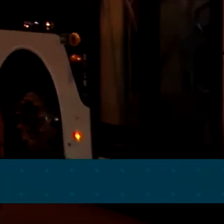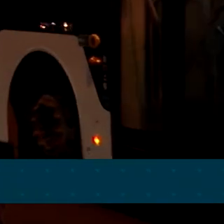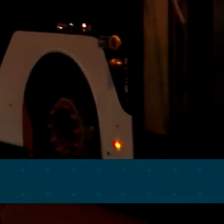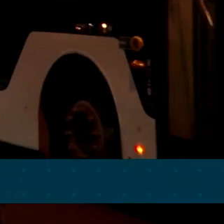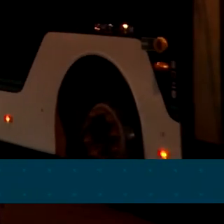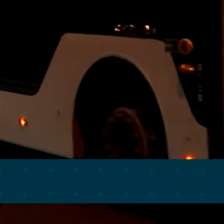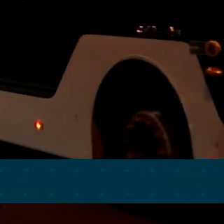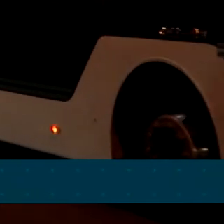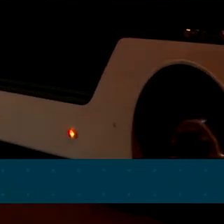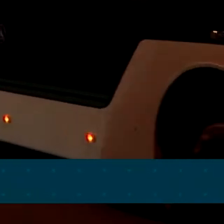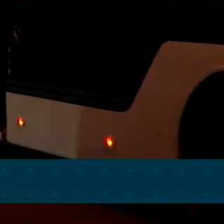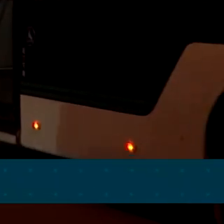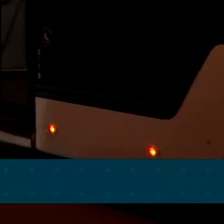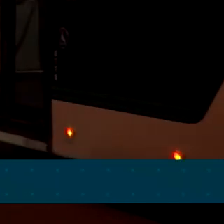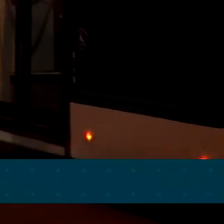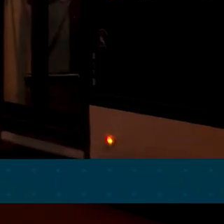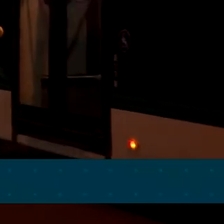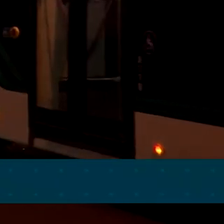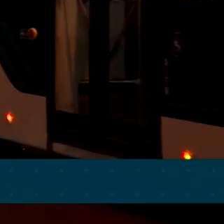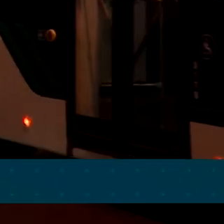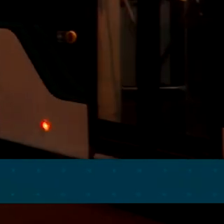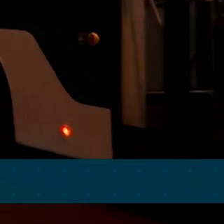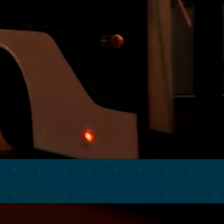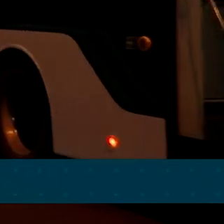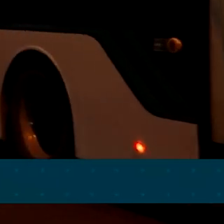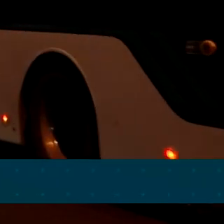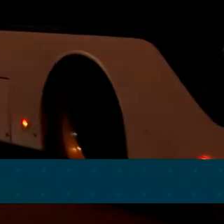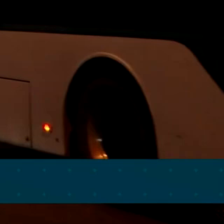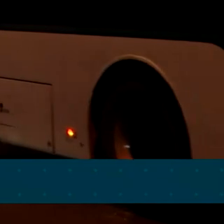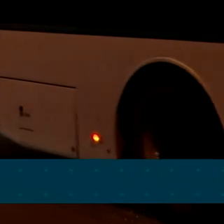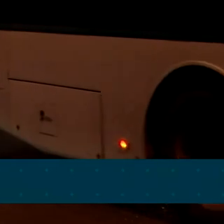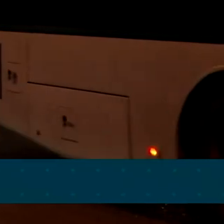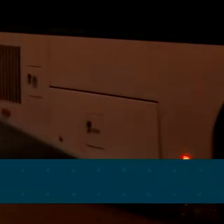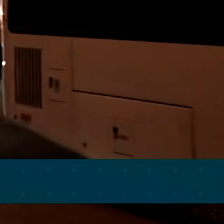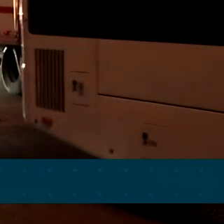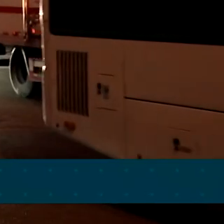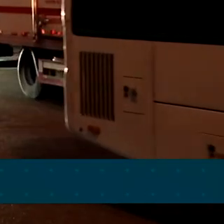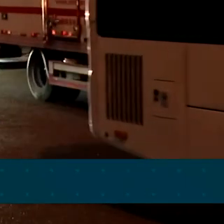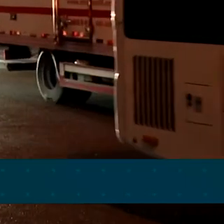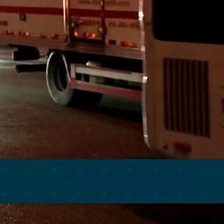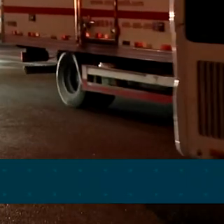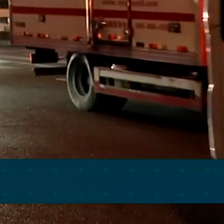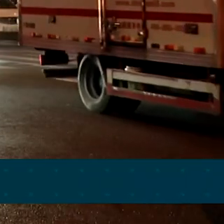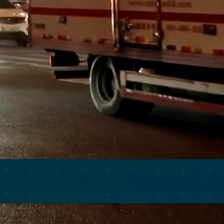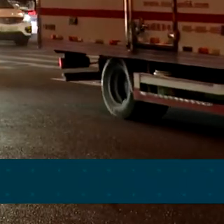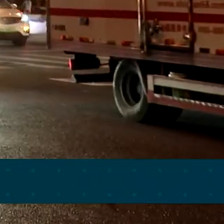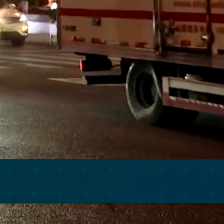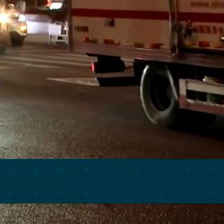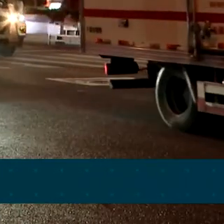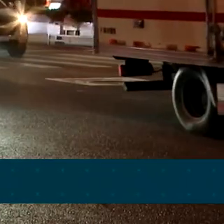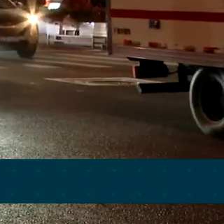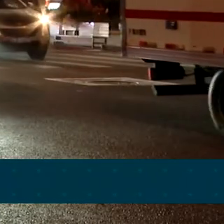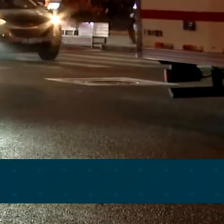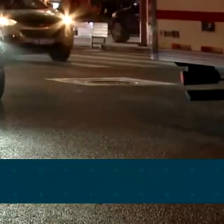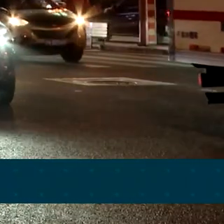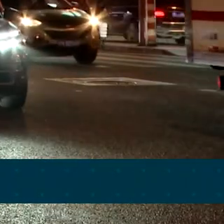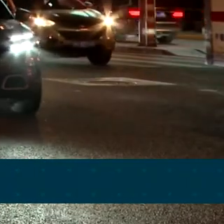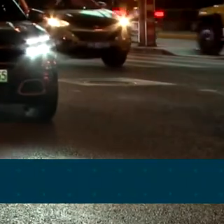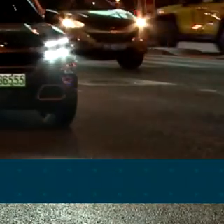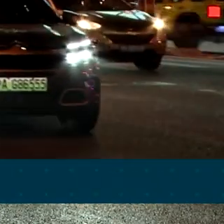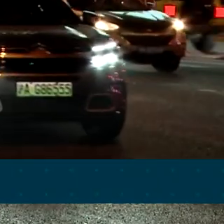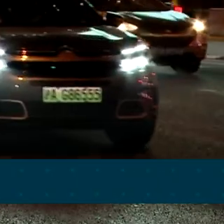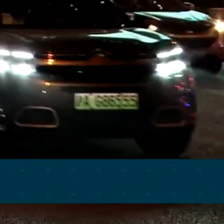para Pequim, onde na sexta-feira terá encontros no parlamento chinês e também vai se encontrar com o presidente Xi Jinping.